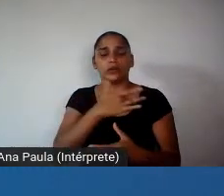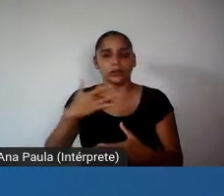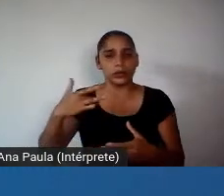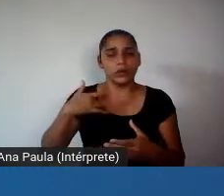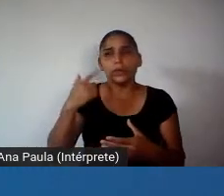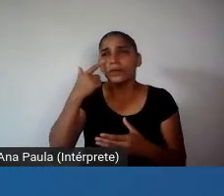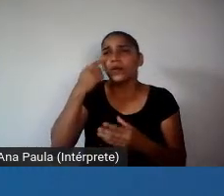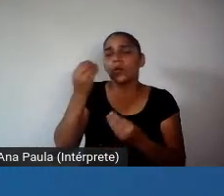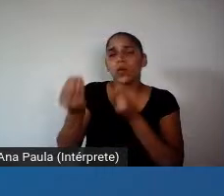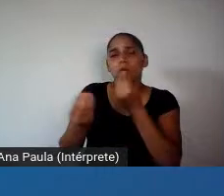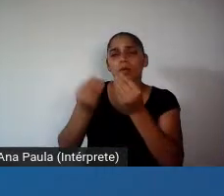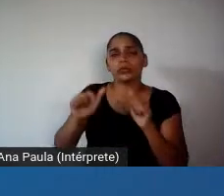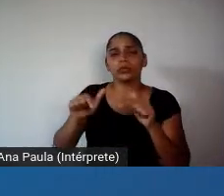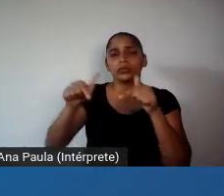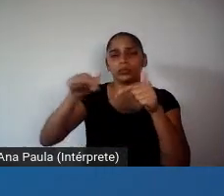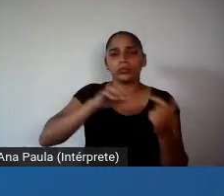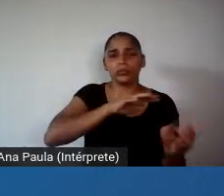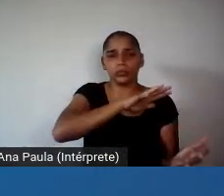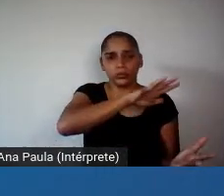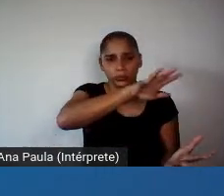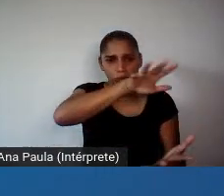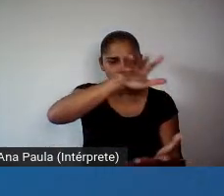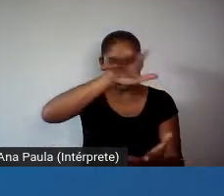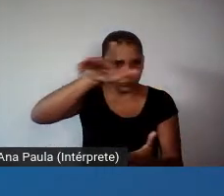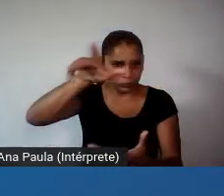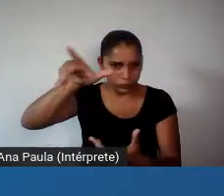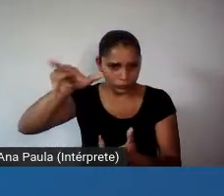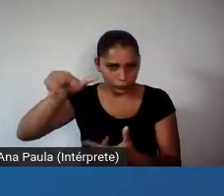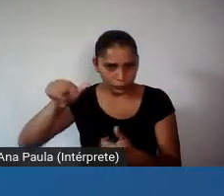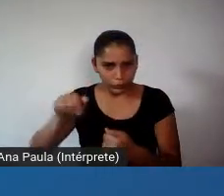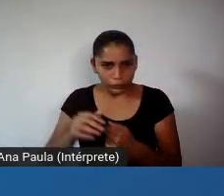extremamente, extremamente preocupante.